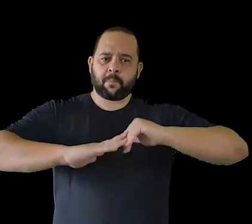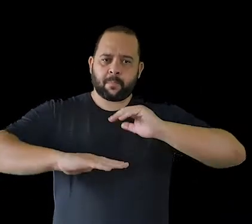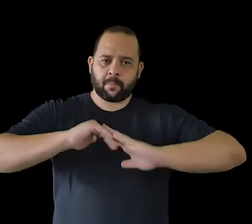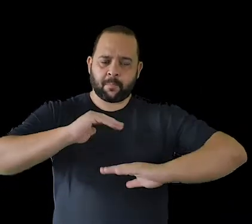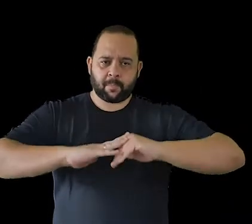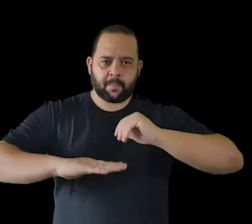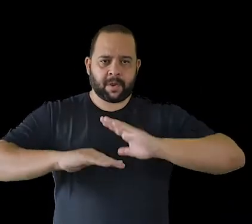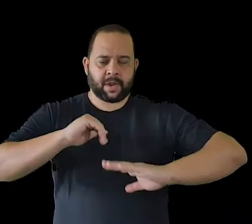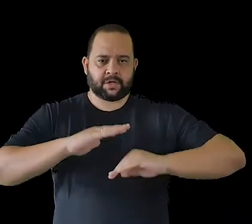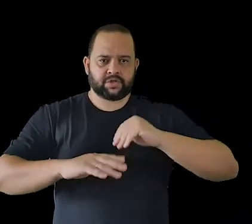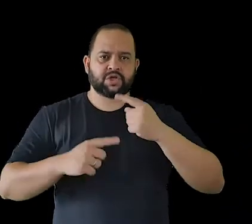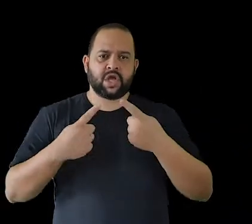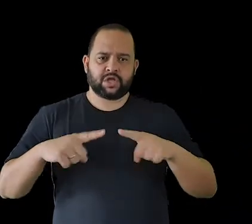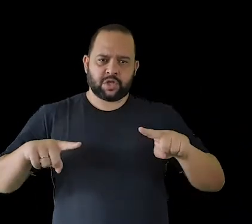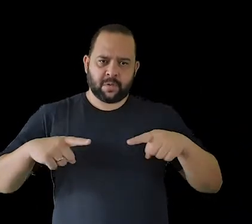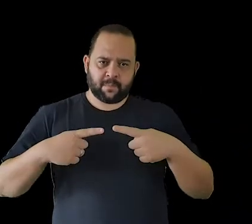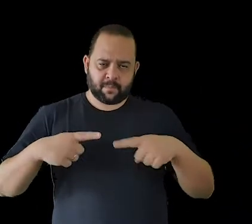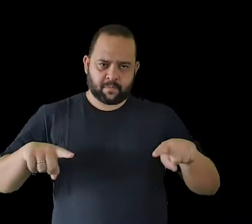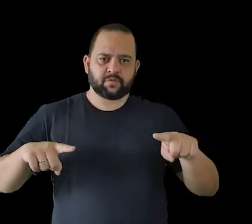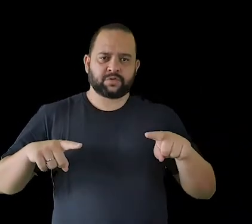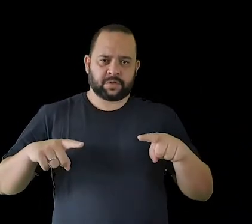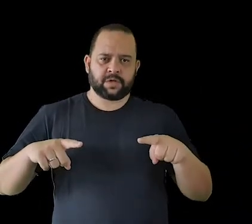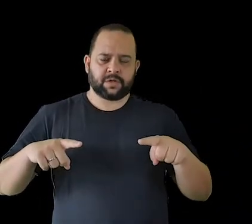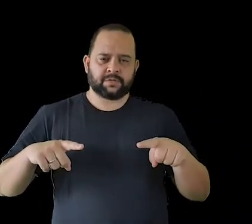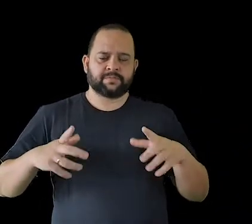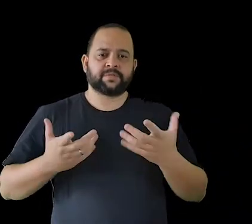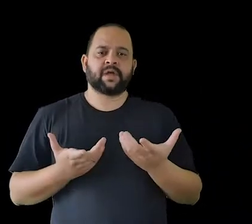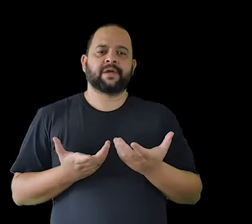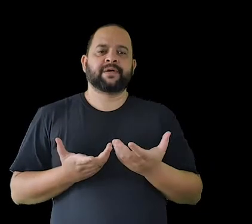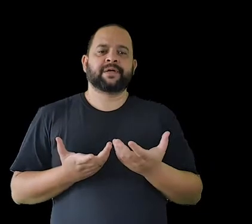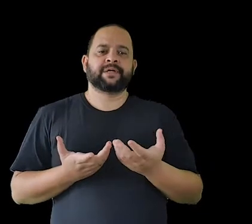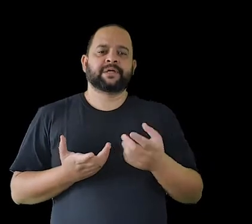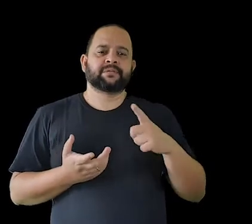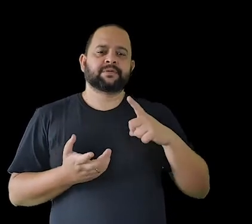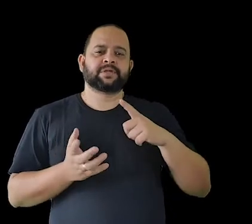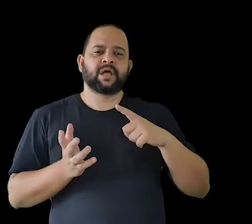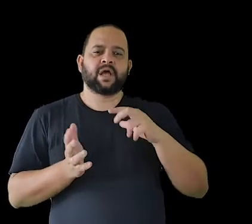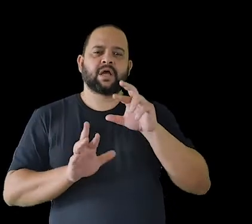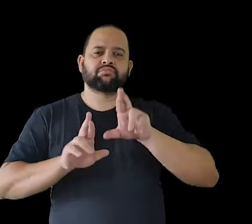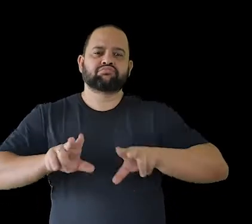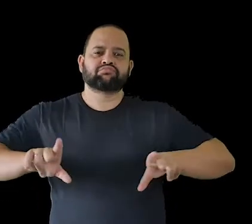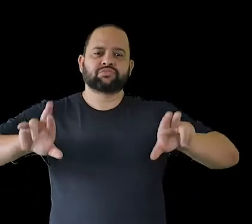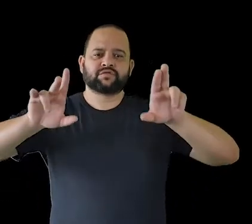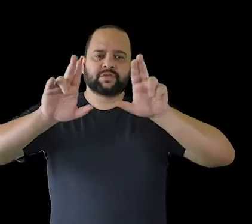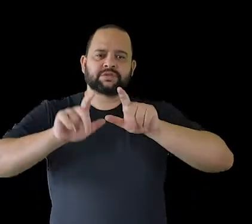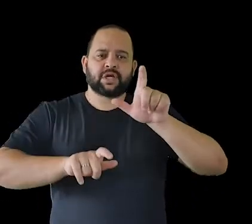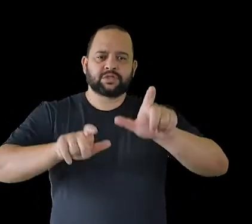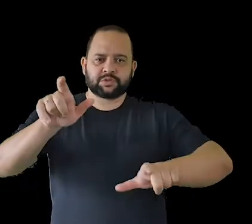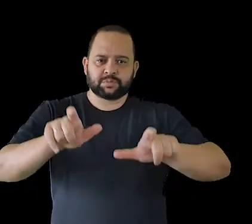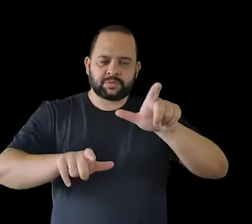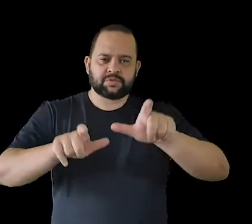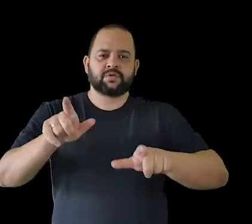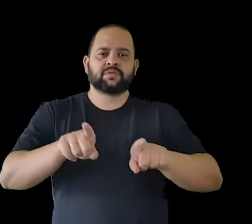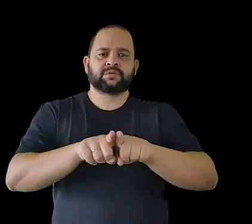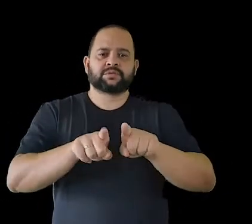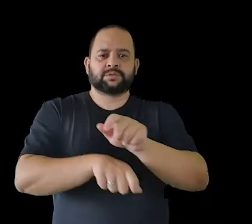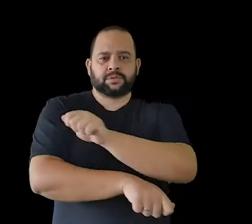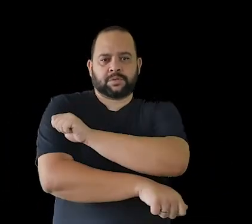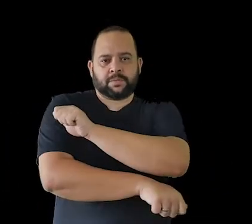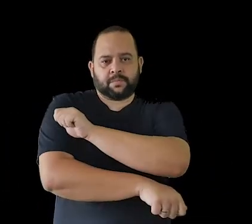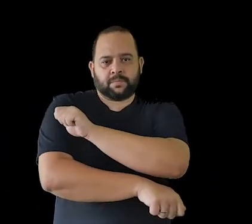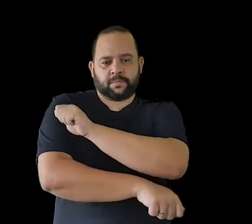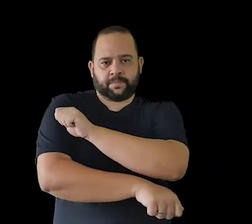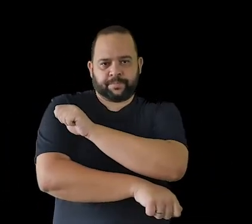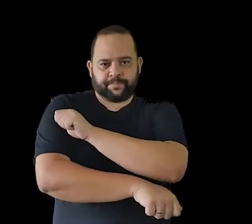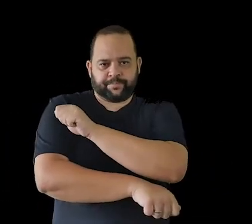música orquestral para uma diversidade de públicos e de alunos